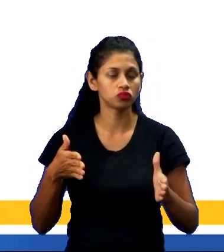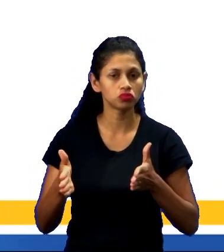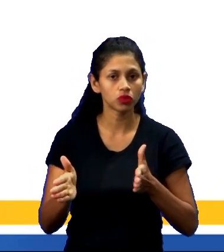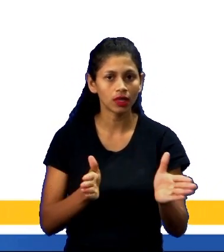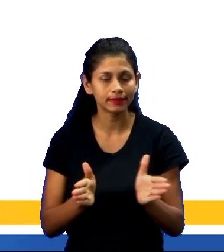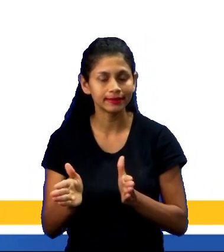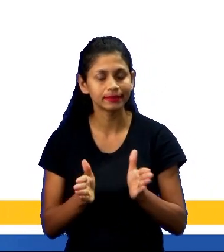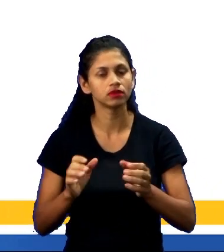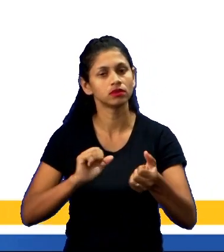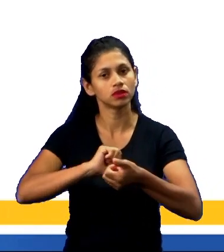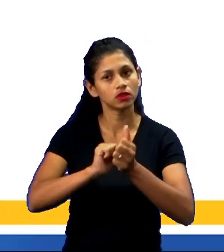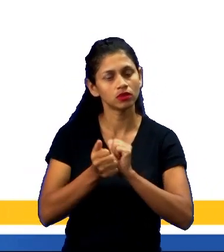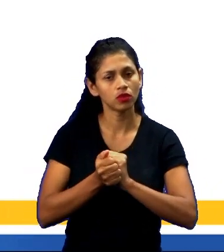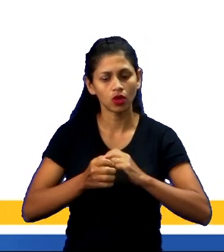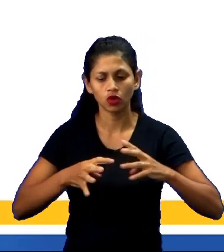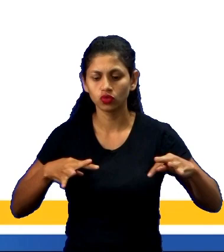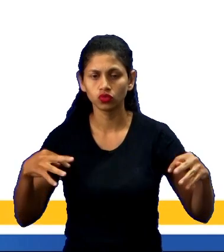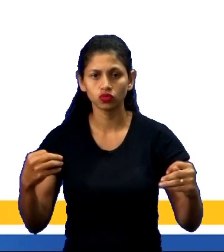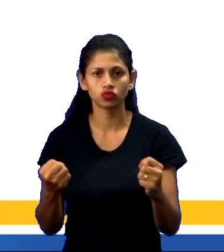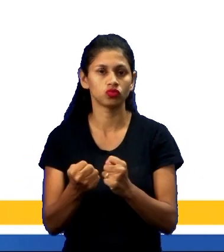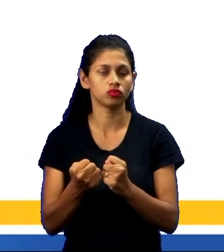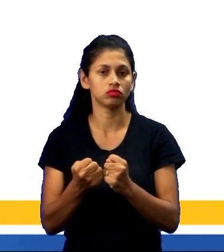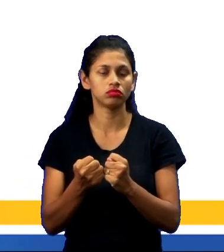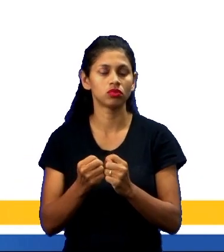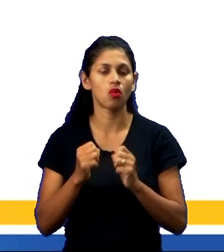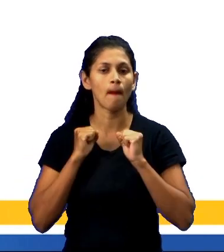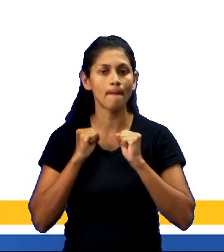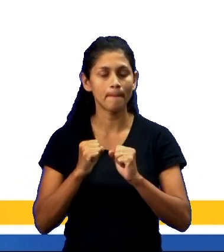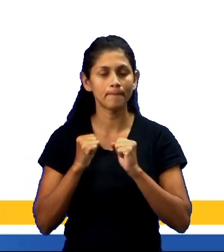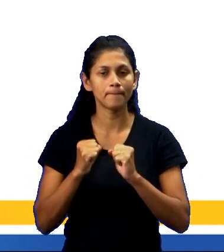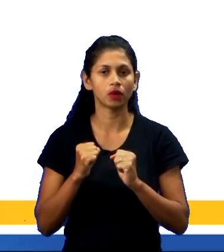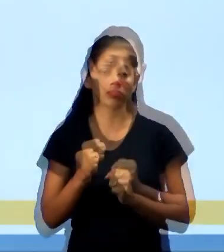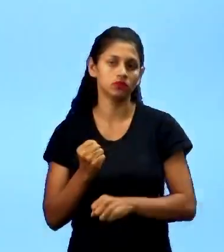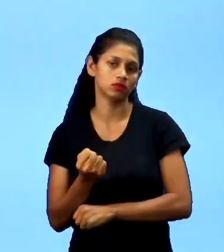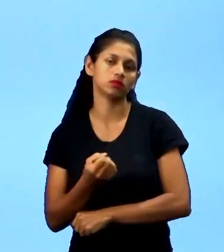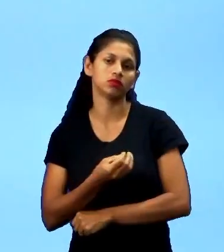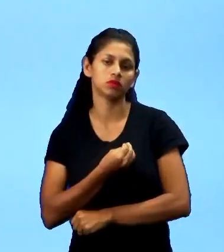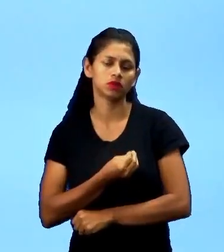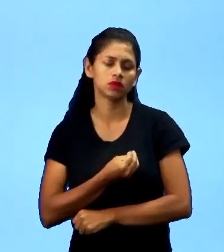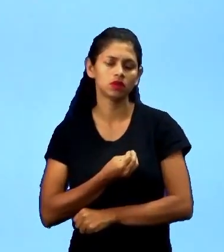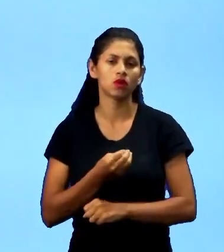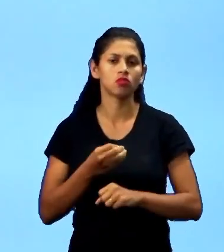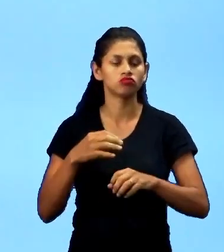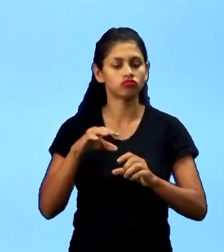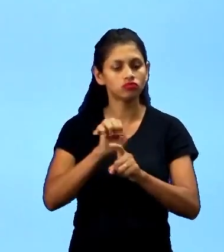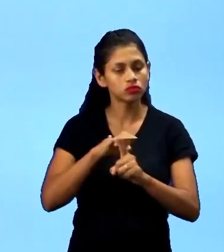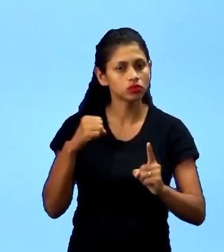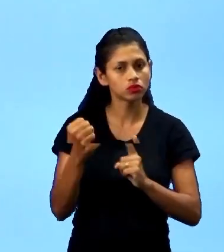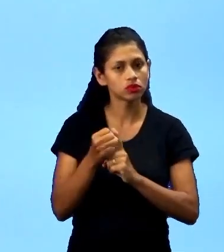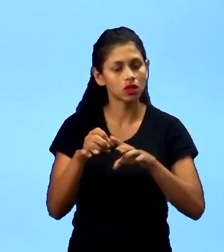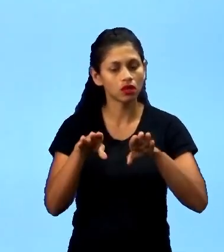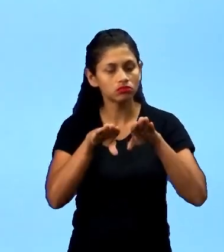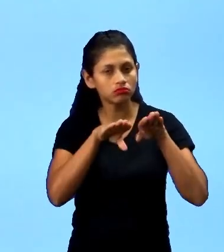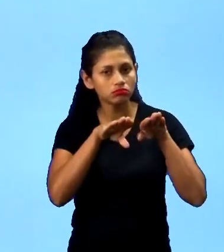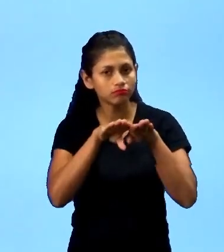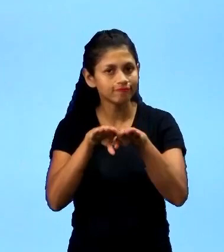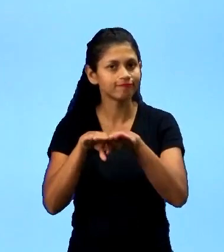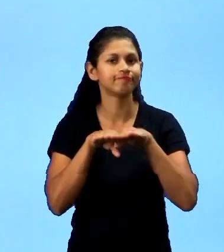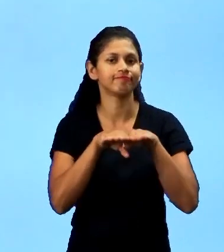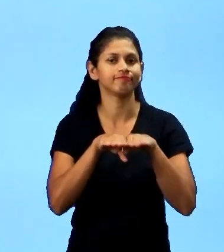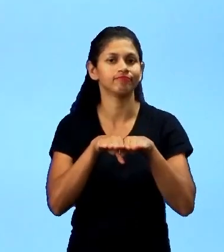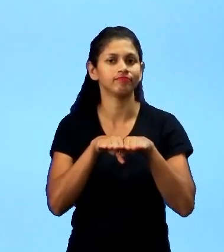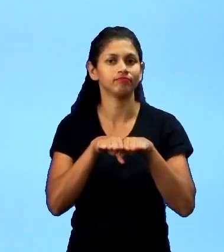aos indivíduos, toda a comunidade pode colher frutos de uma sociedade mais harmônica e igualitária. Então, aqui, de forma abrangente,